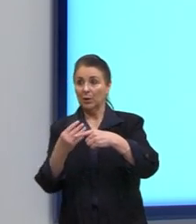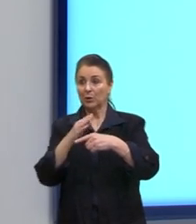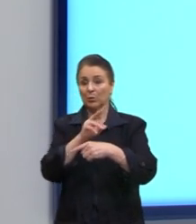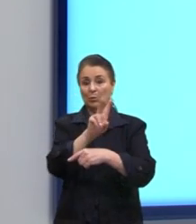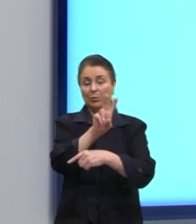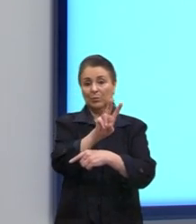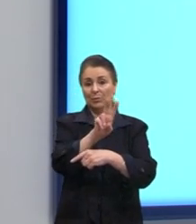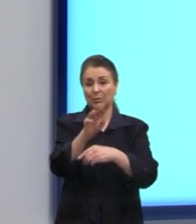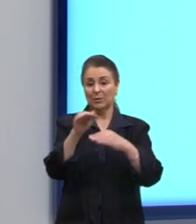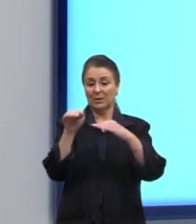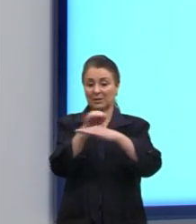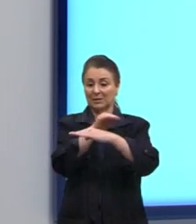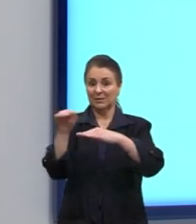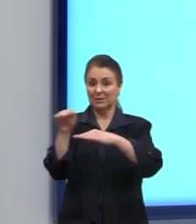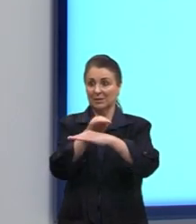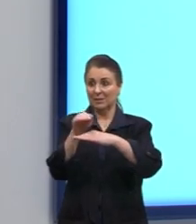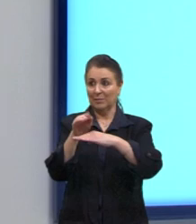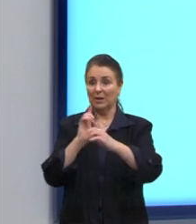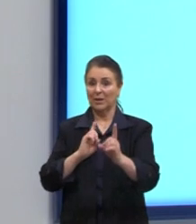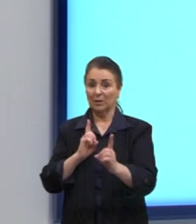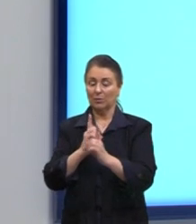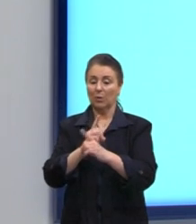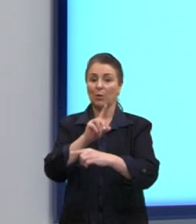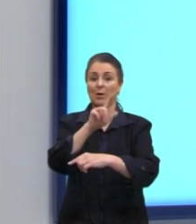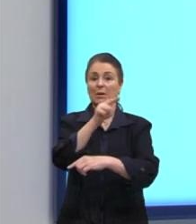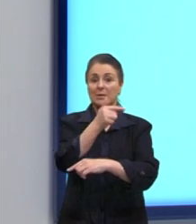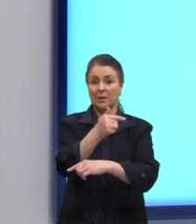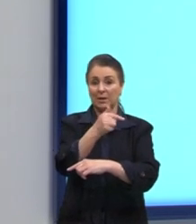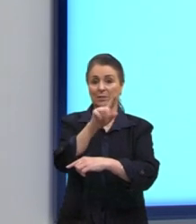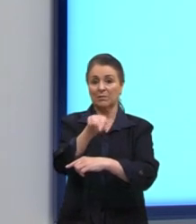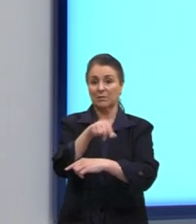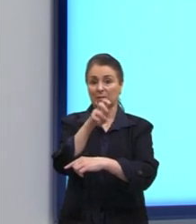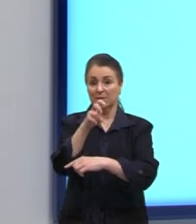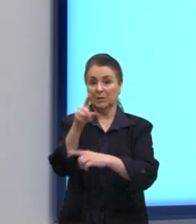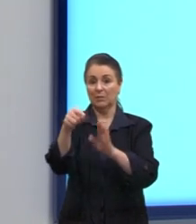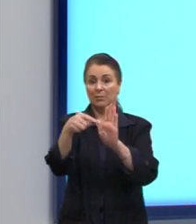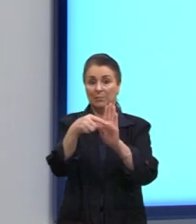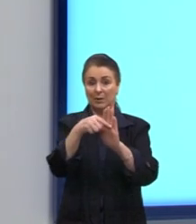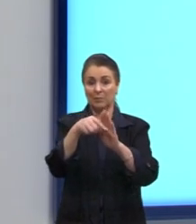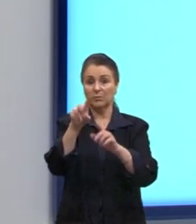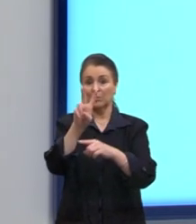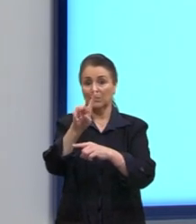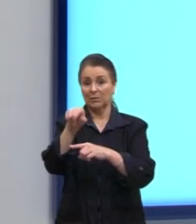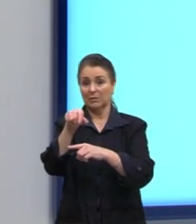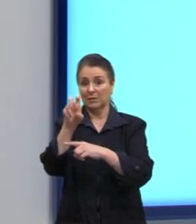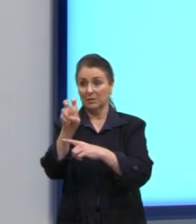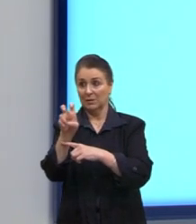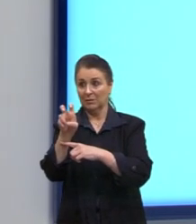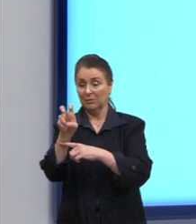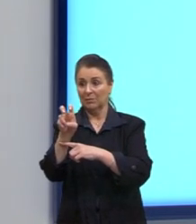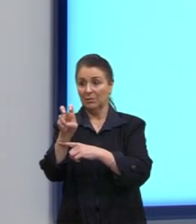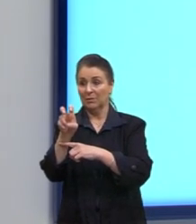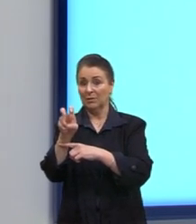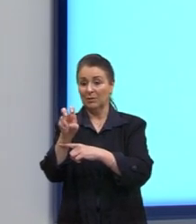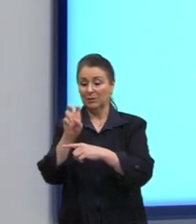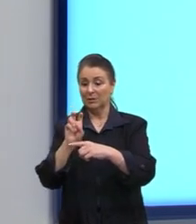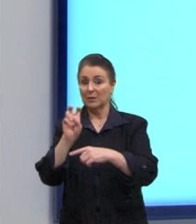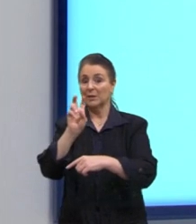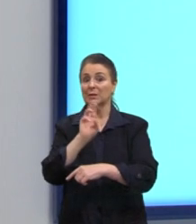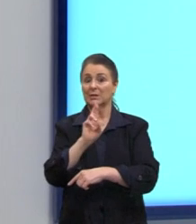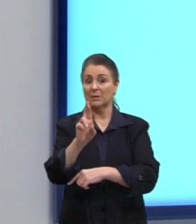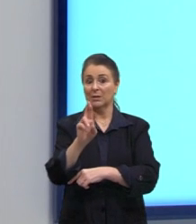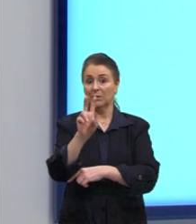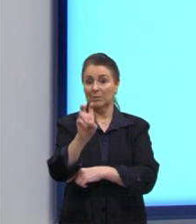e aí nós chegamos né 7,5 menos 2,5 é igual a 5 então